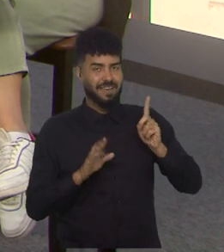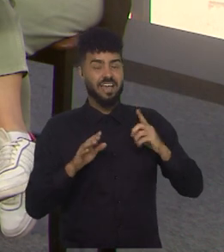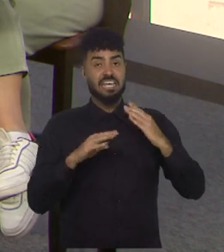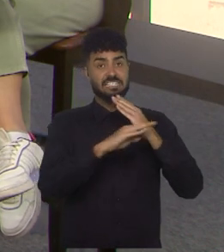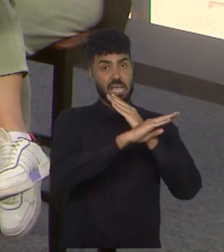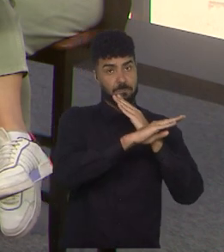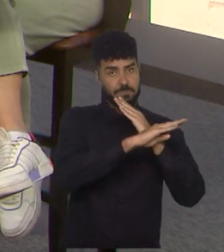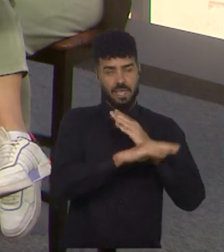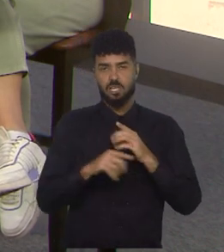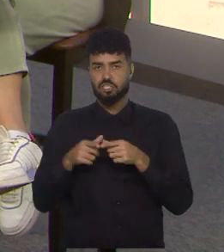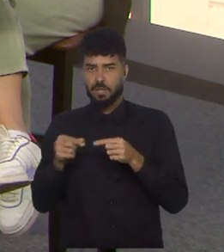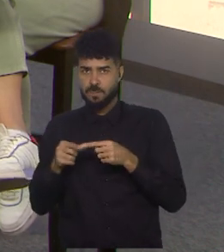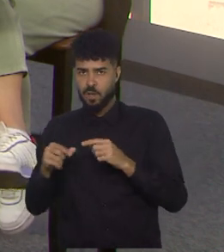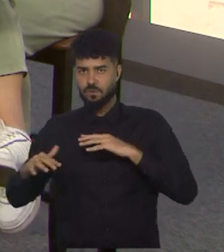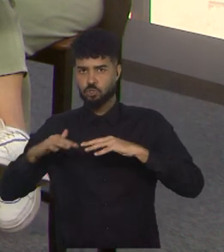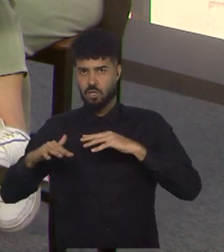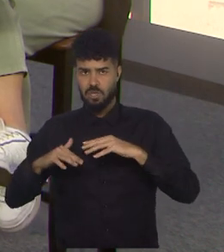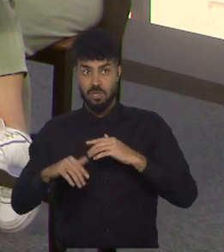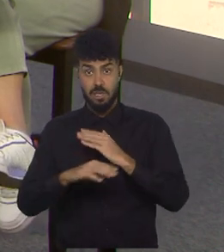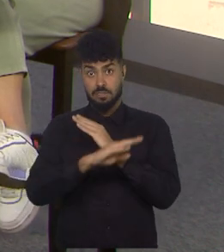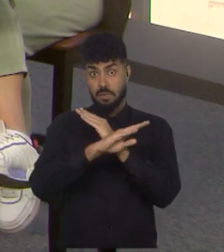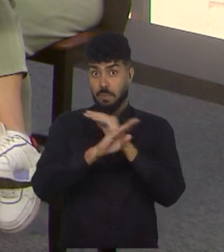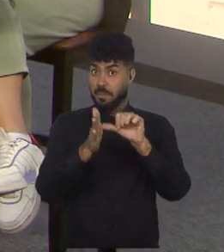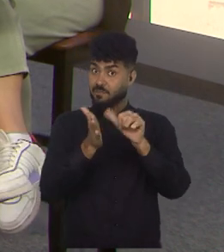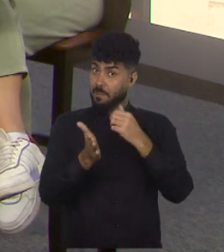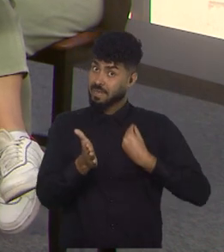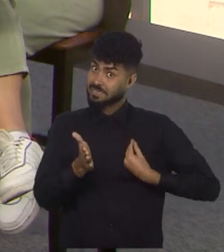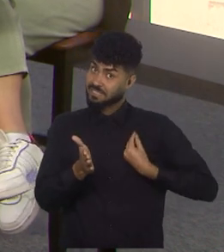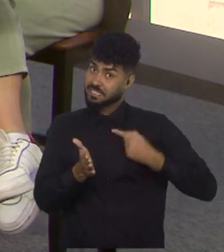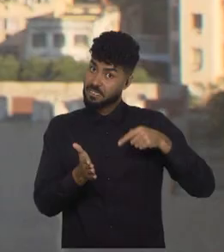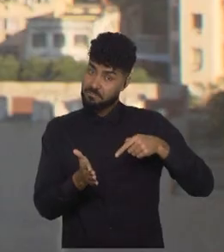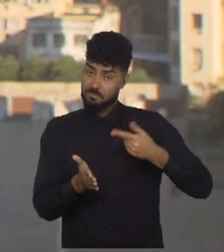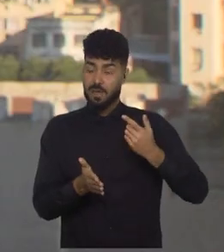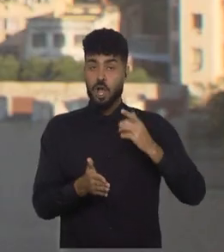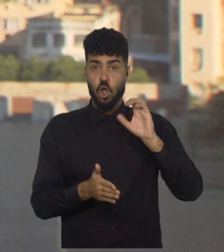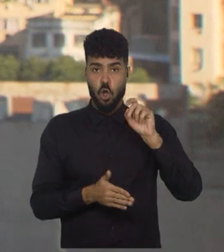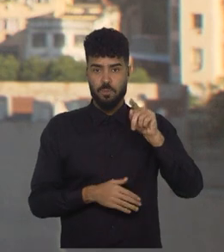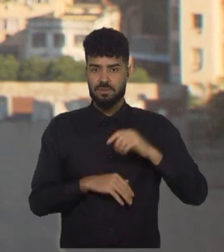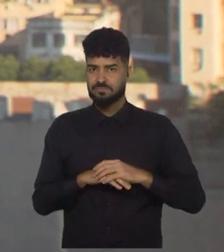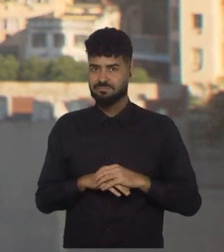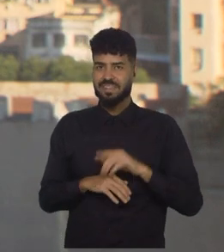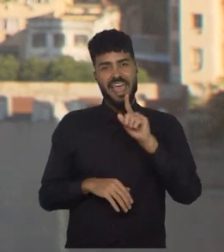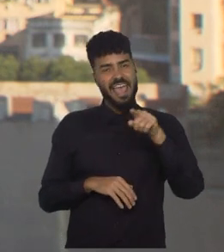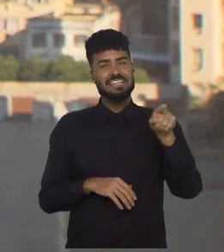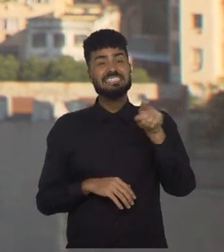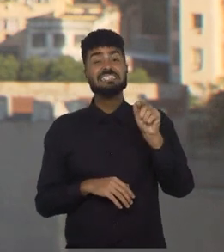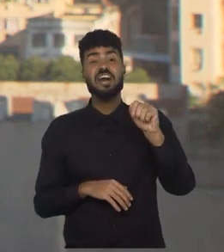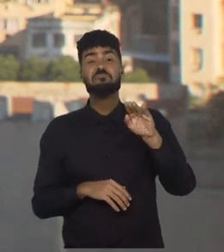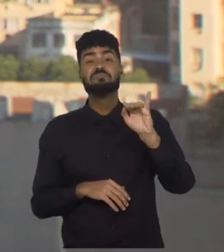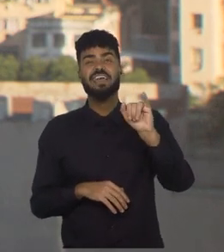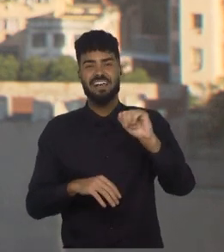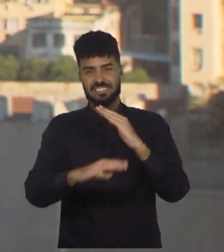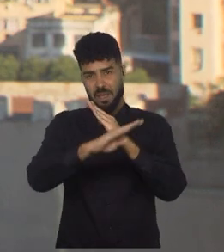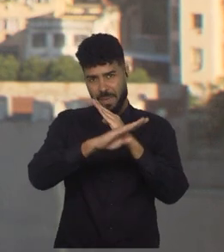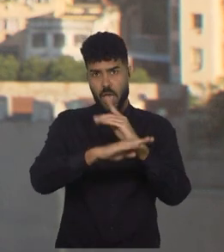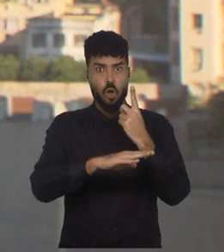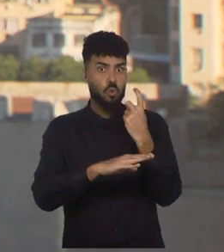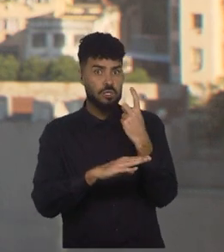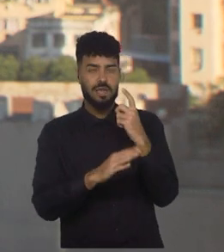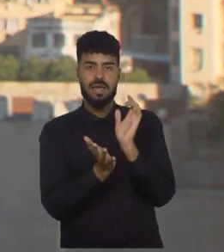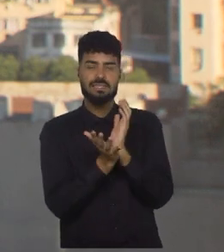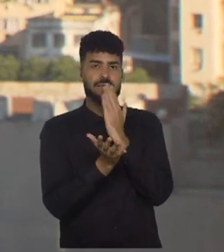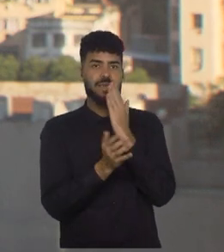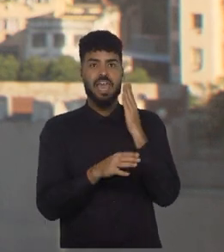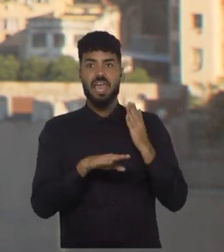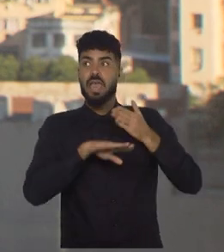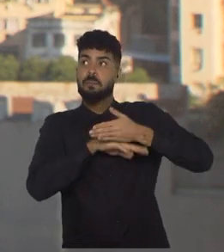Zâmbia e Japão. Zâmbia é estreante da Copa, né, Sharon? Exatamente. A Zâmbia é a única estreante desse grupo. É uma